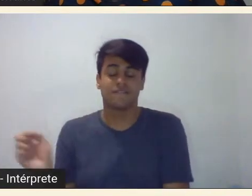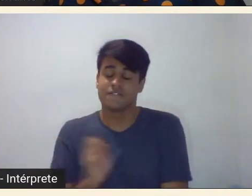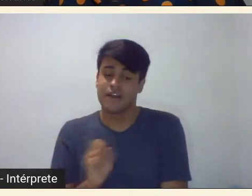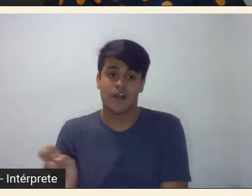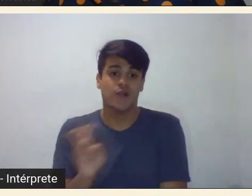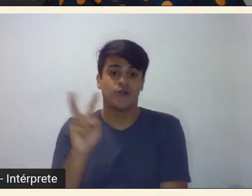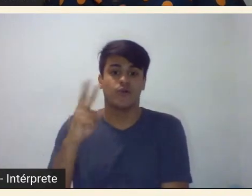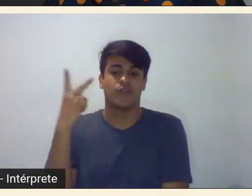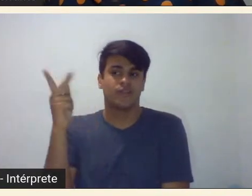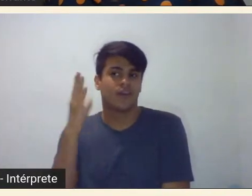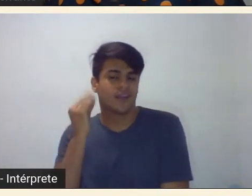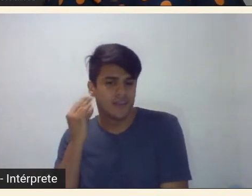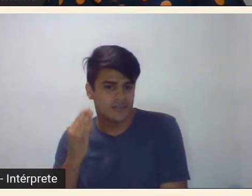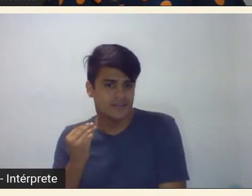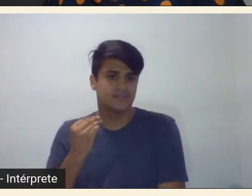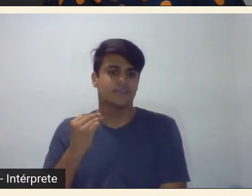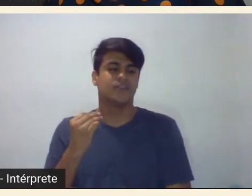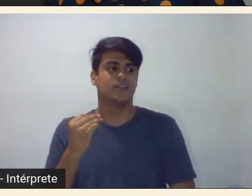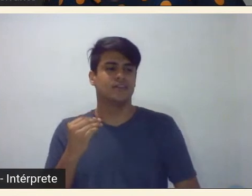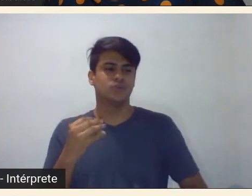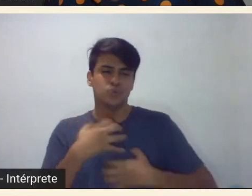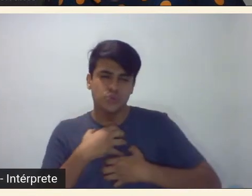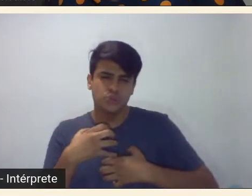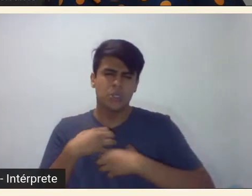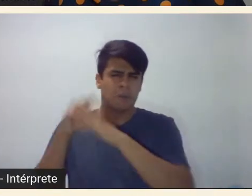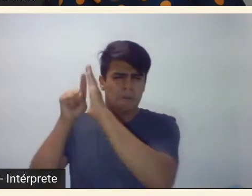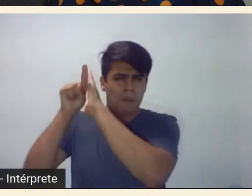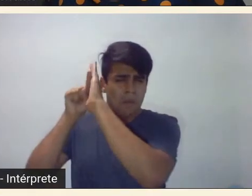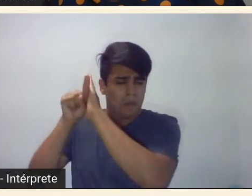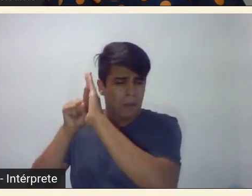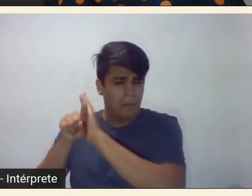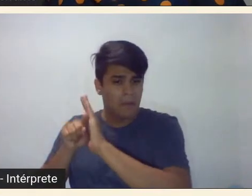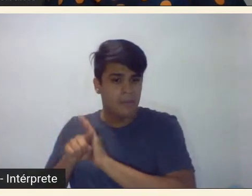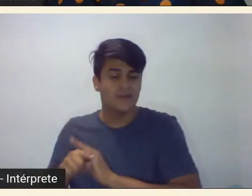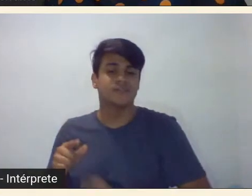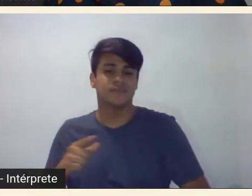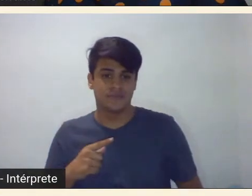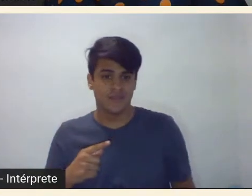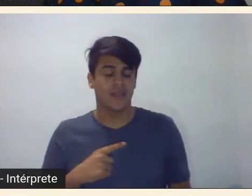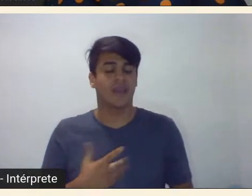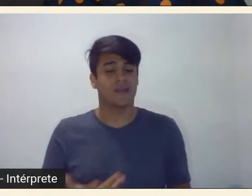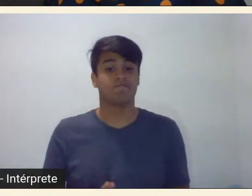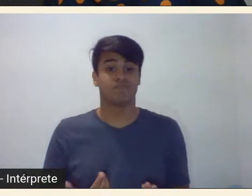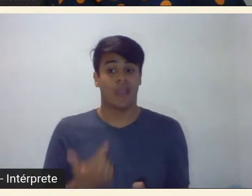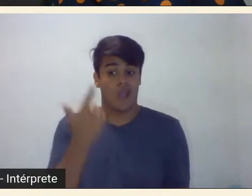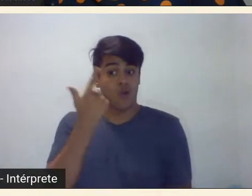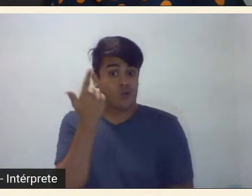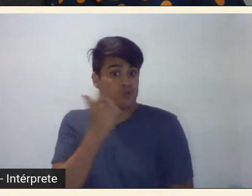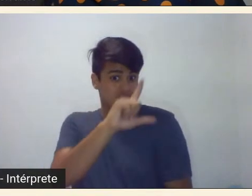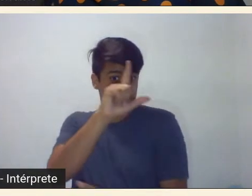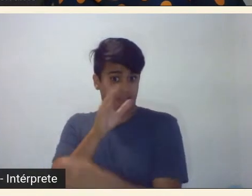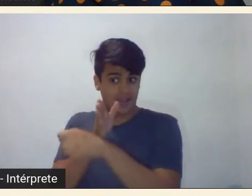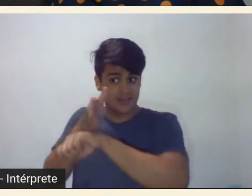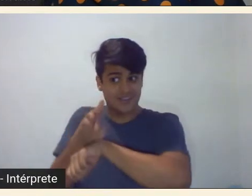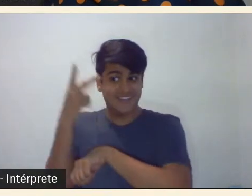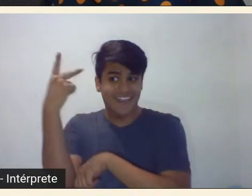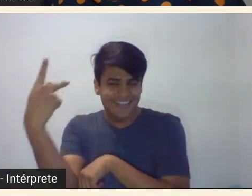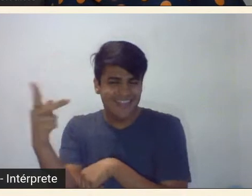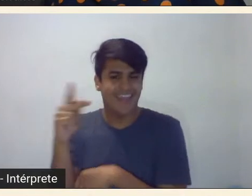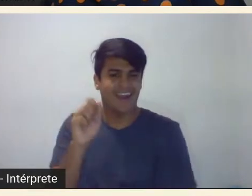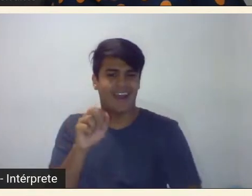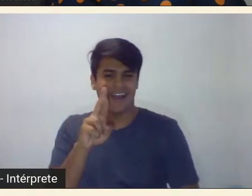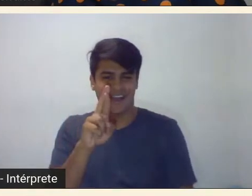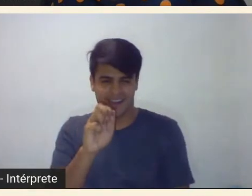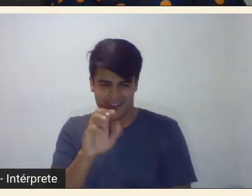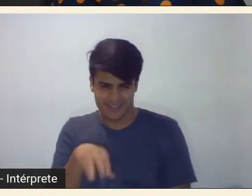trazendo né esse manancial de pesquisa eu tive muito acesso a documentação de pesquisa Daracy no IEB